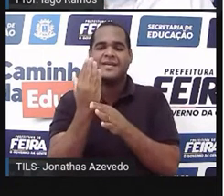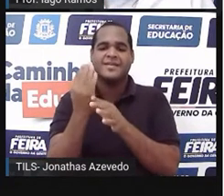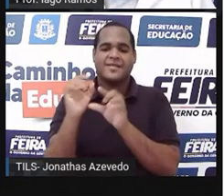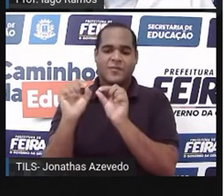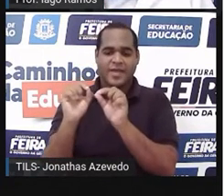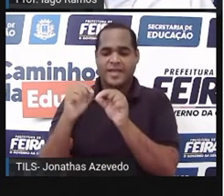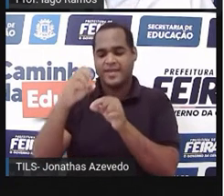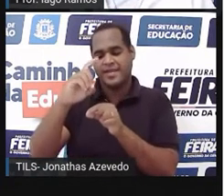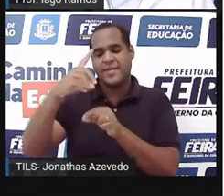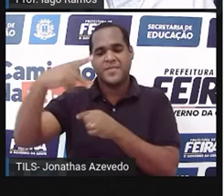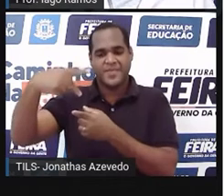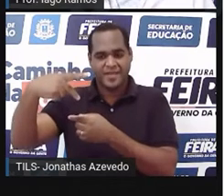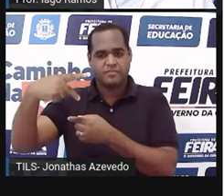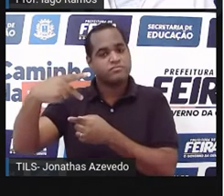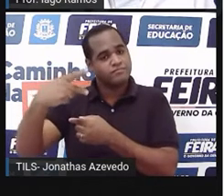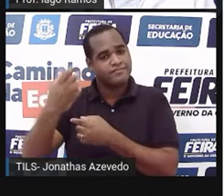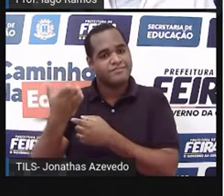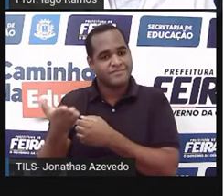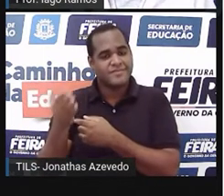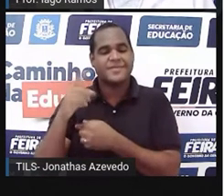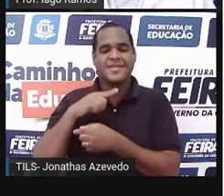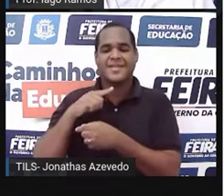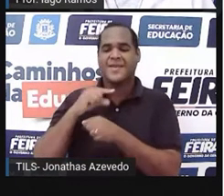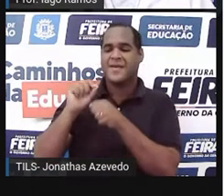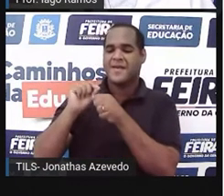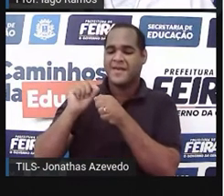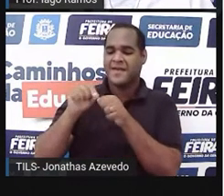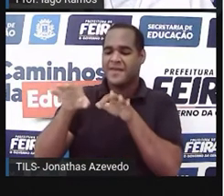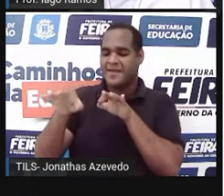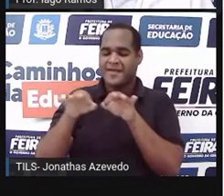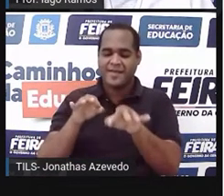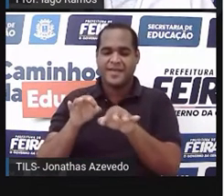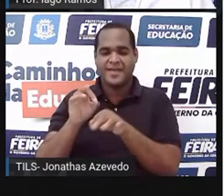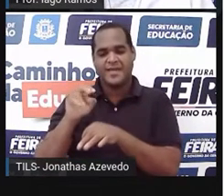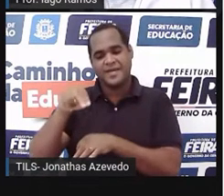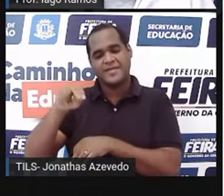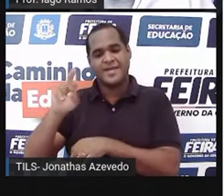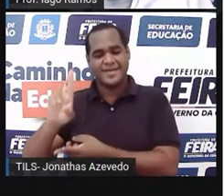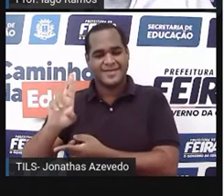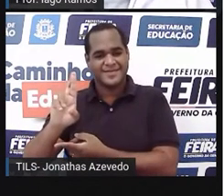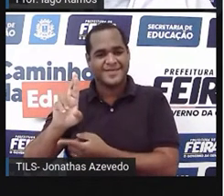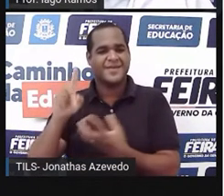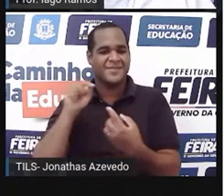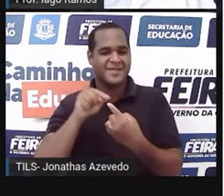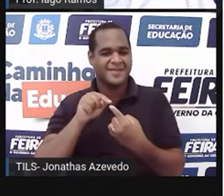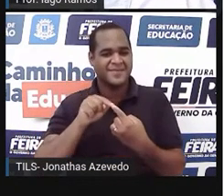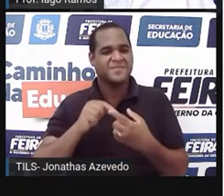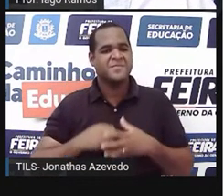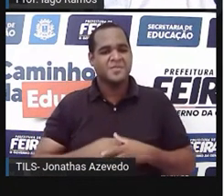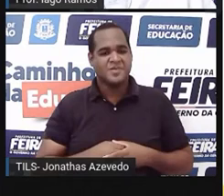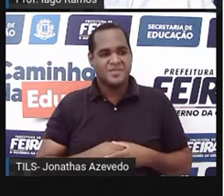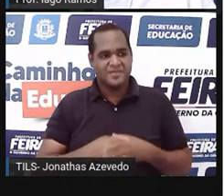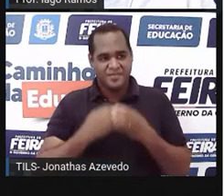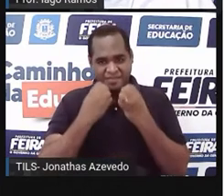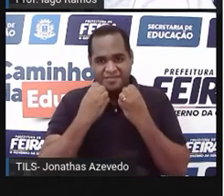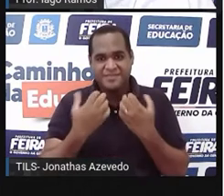periódicas, logo também vão ser números racionais. Tá bom? Bom,